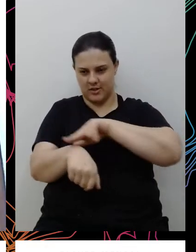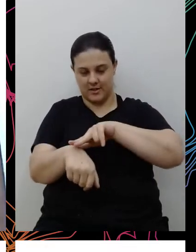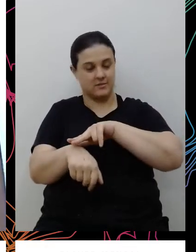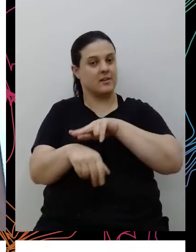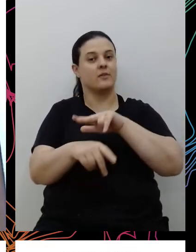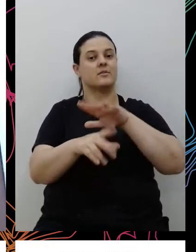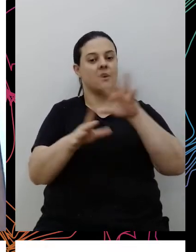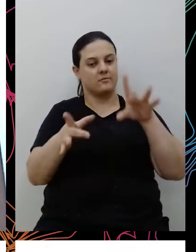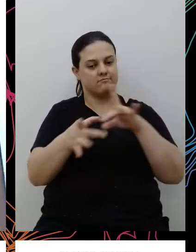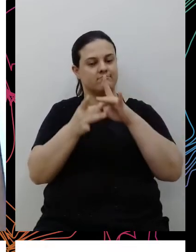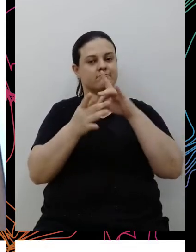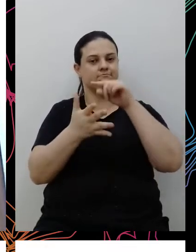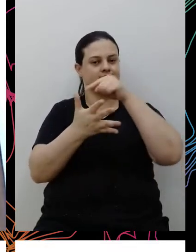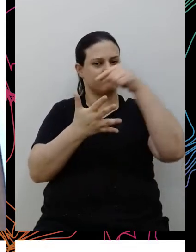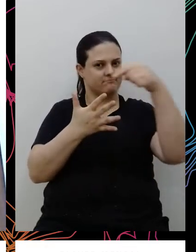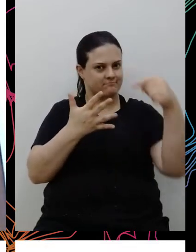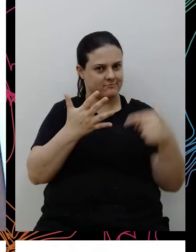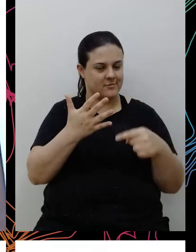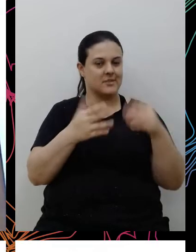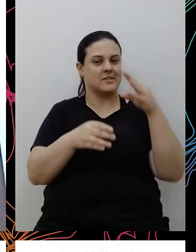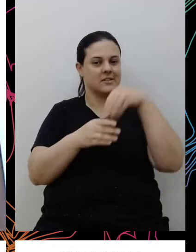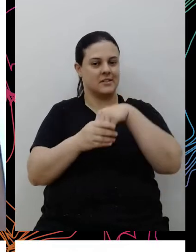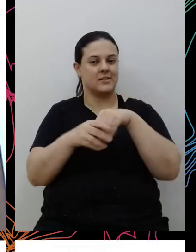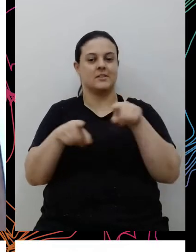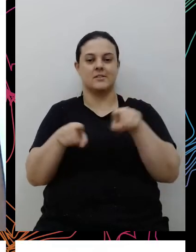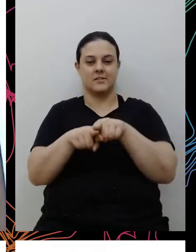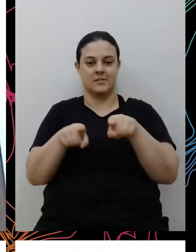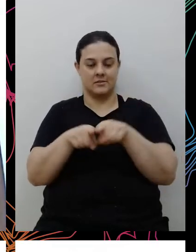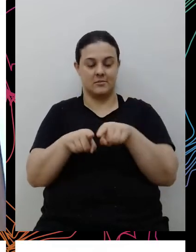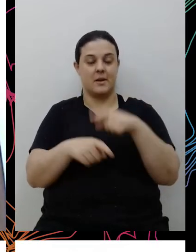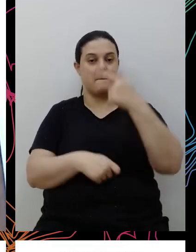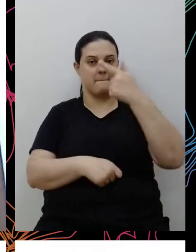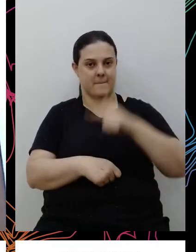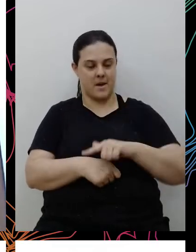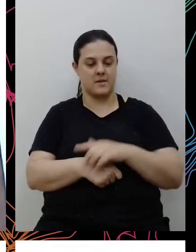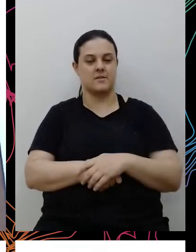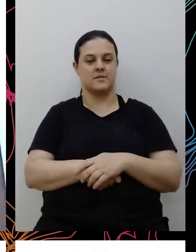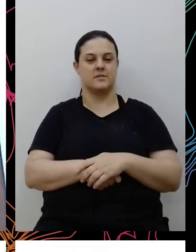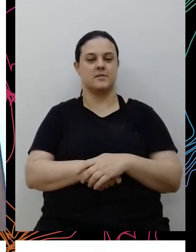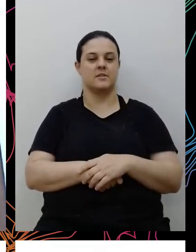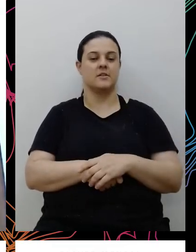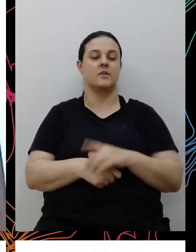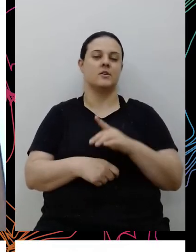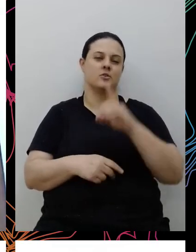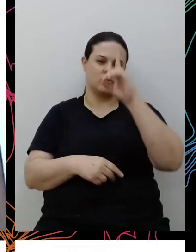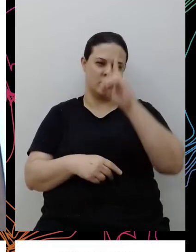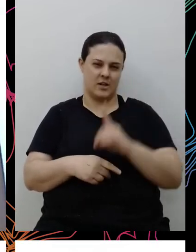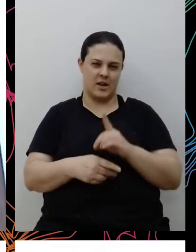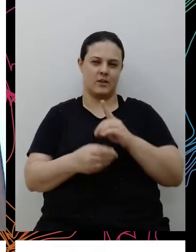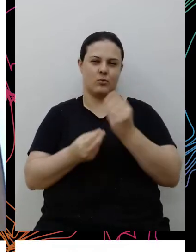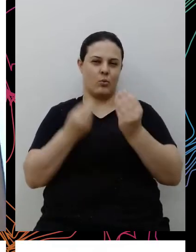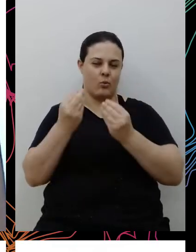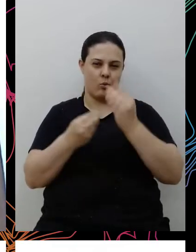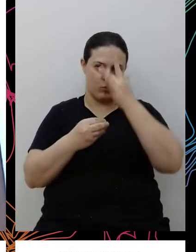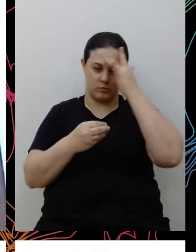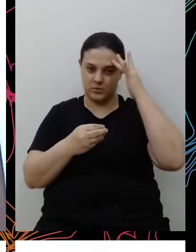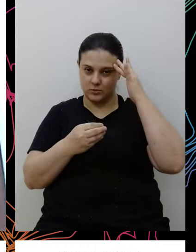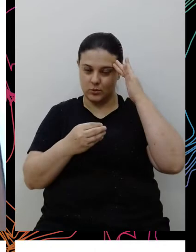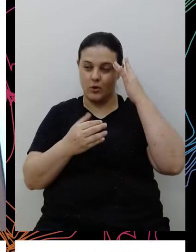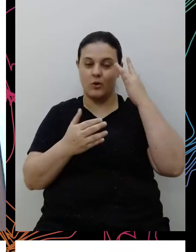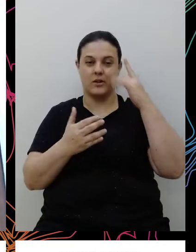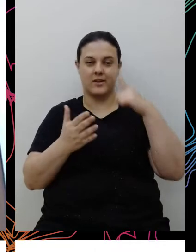precisa trazer todos os recortes que intensificam ainda mais as violações de direitos, né? Então, a questão